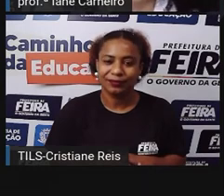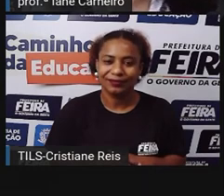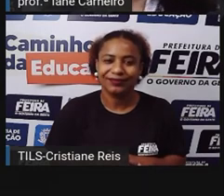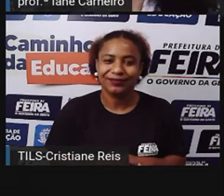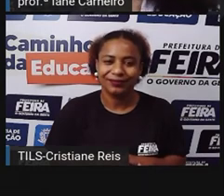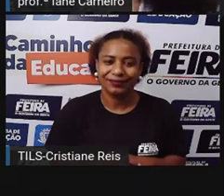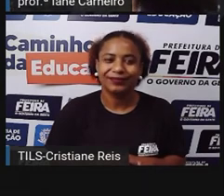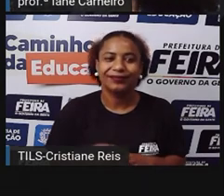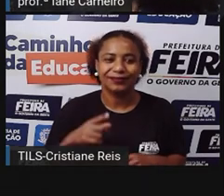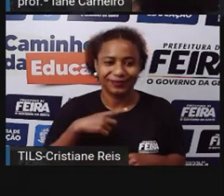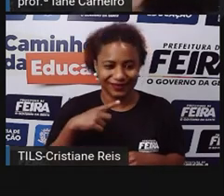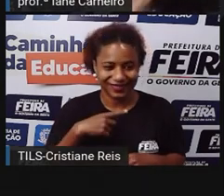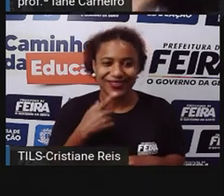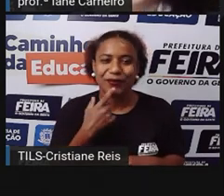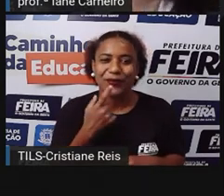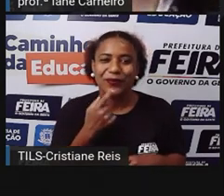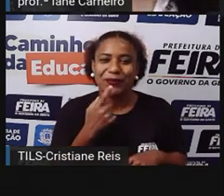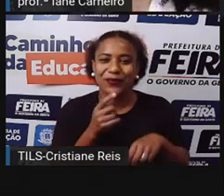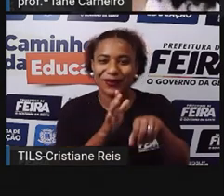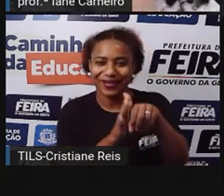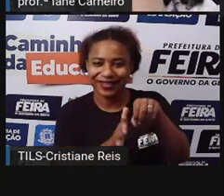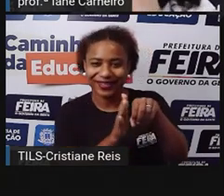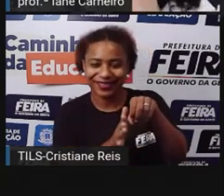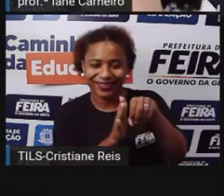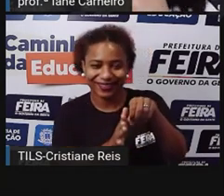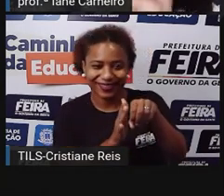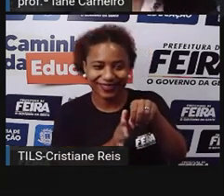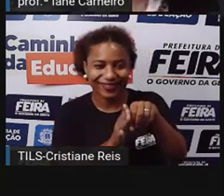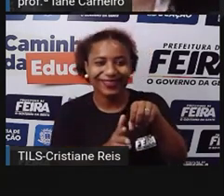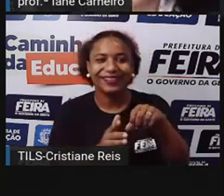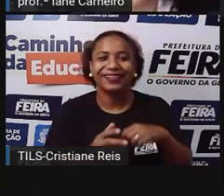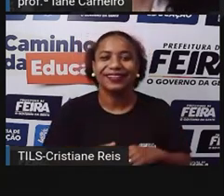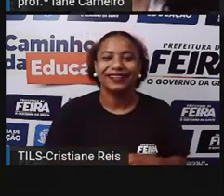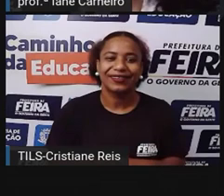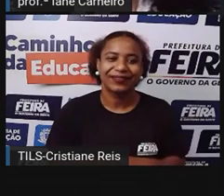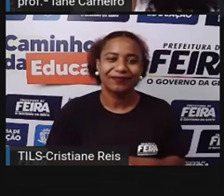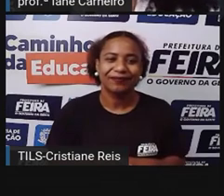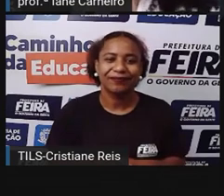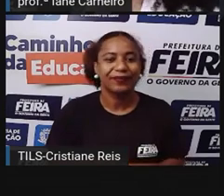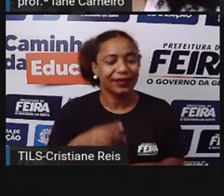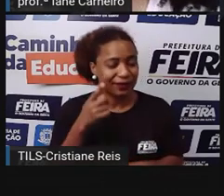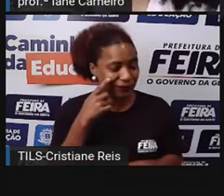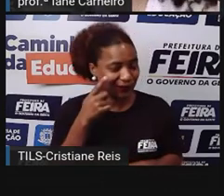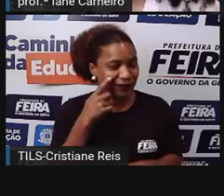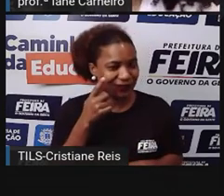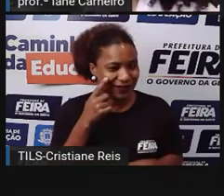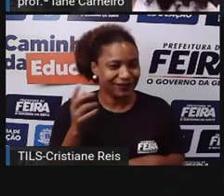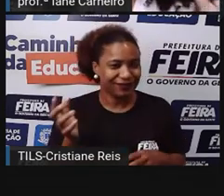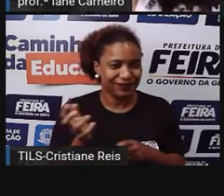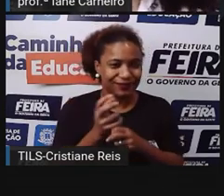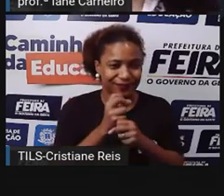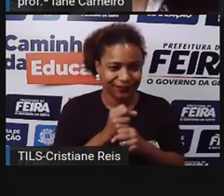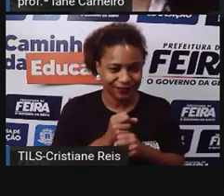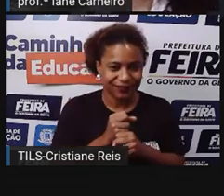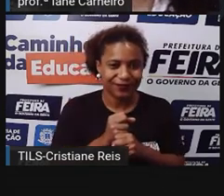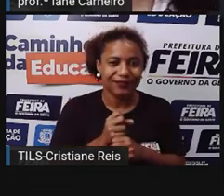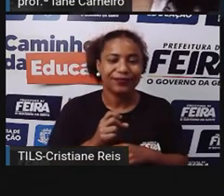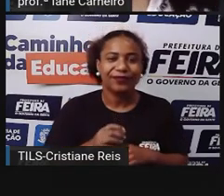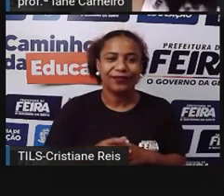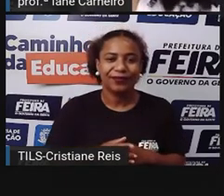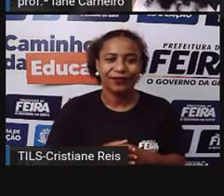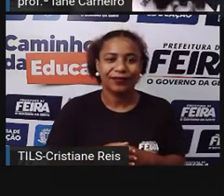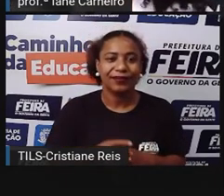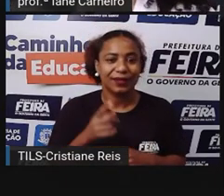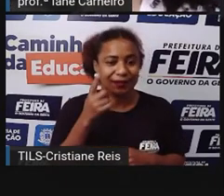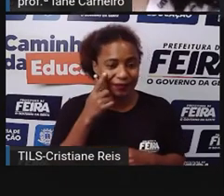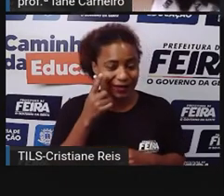Tomate Agora que é pra ver Ó Então a gente vai Colocando essa estimativa Mas possa ser Que na